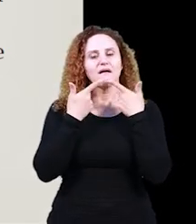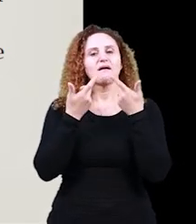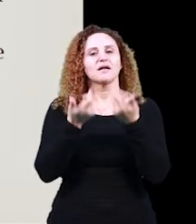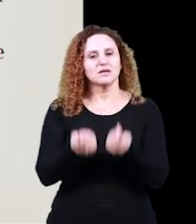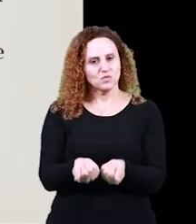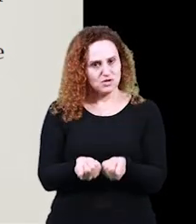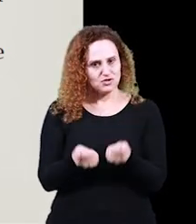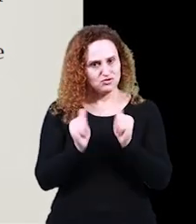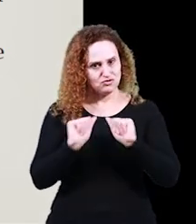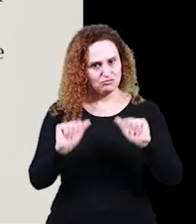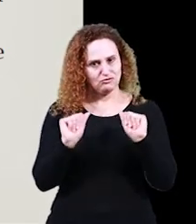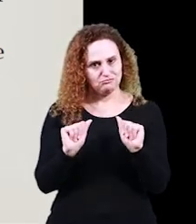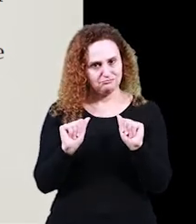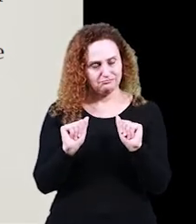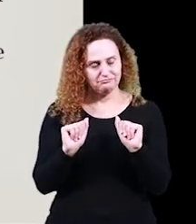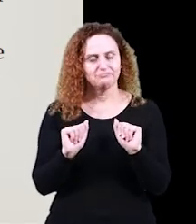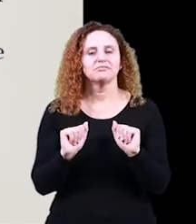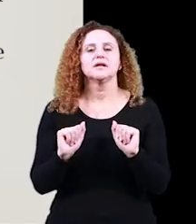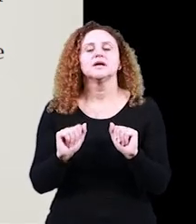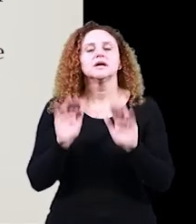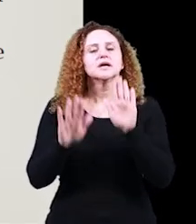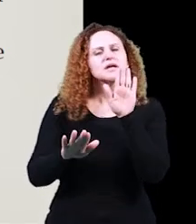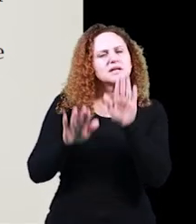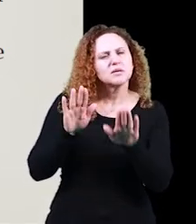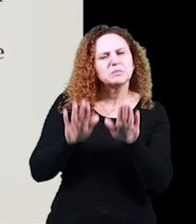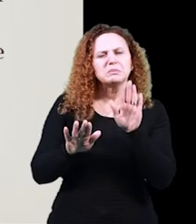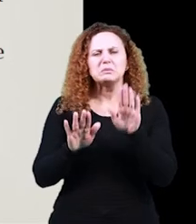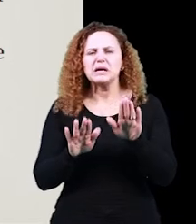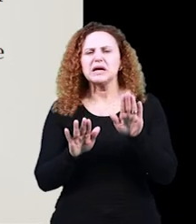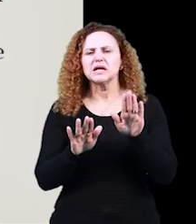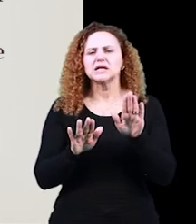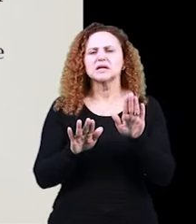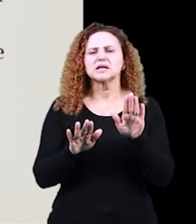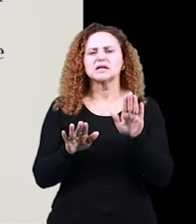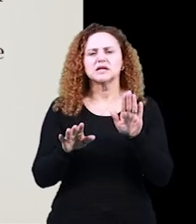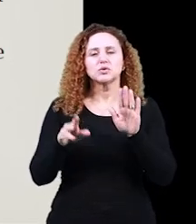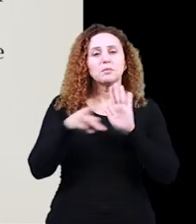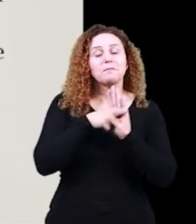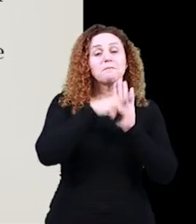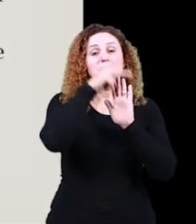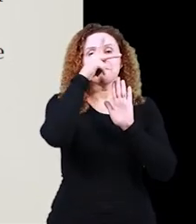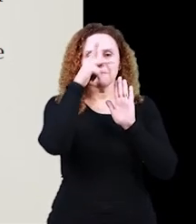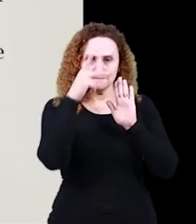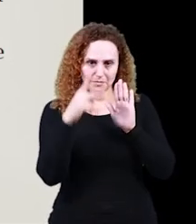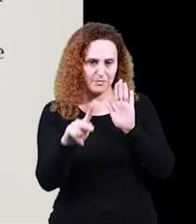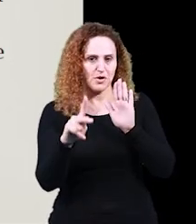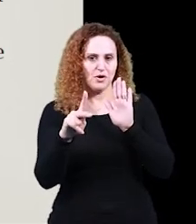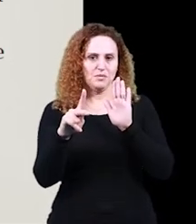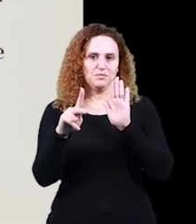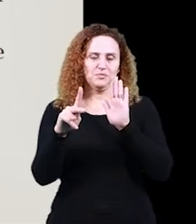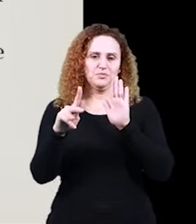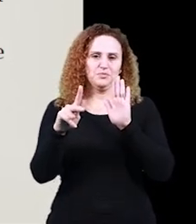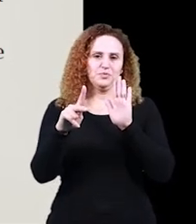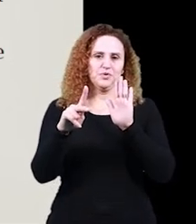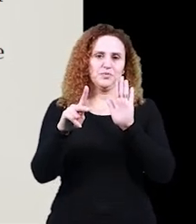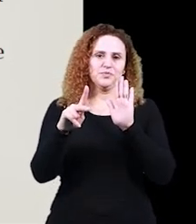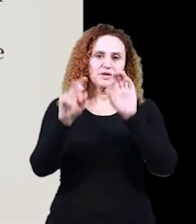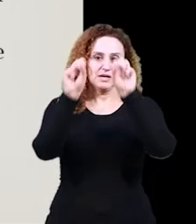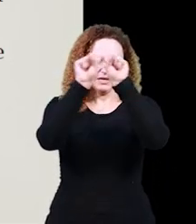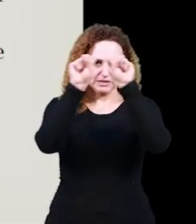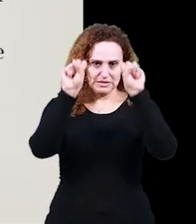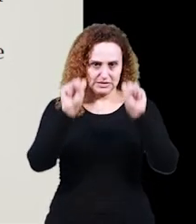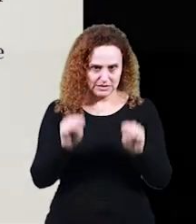marcados por motivações que emanam de dentro do próprio sistema linguístico e daqueles que estão fora dele, mas que nele